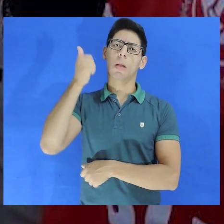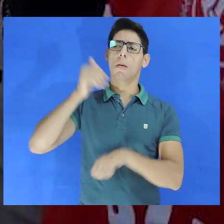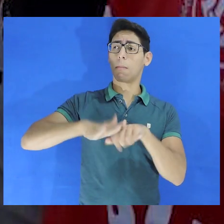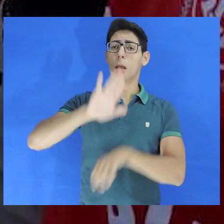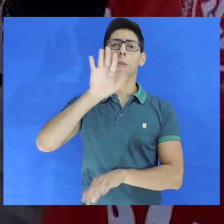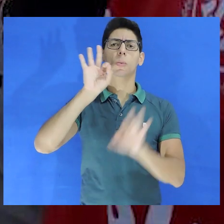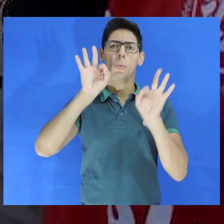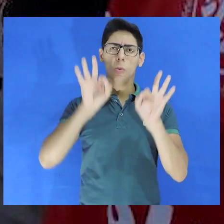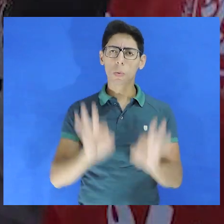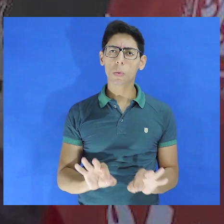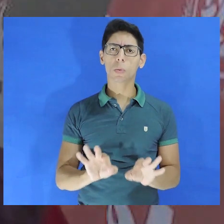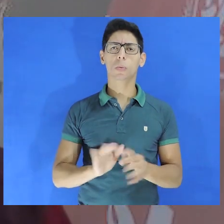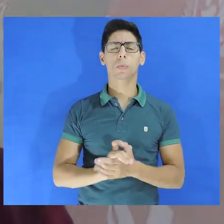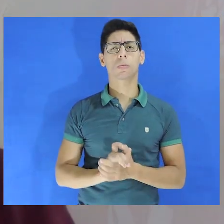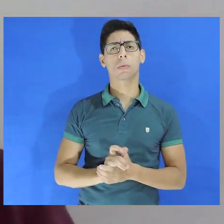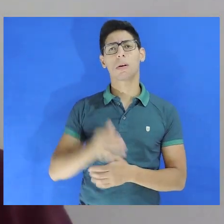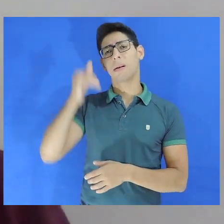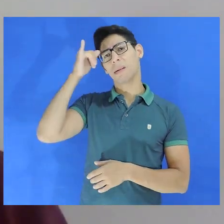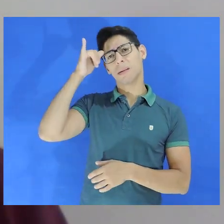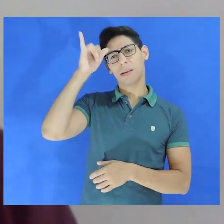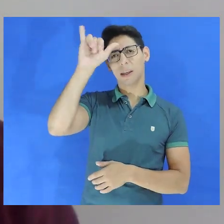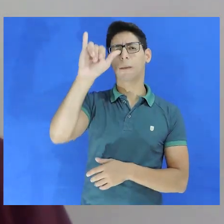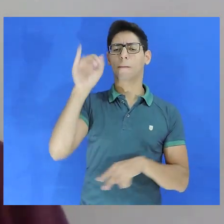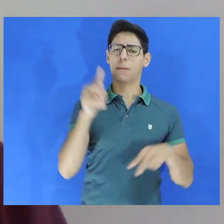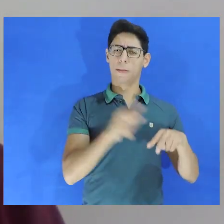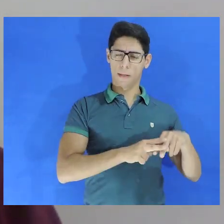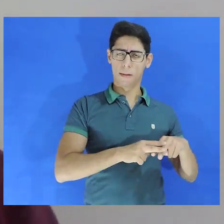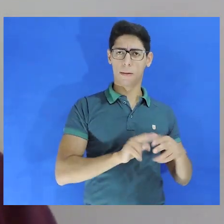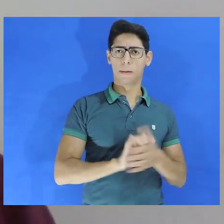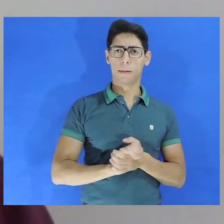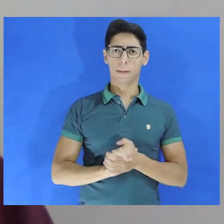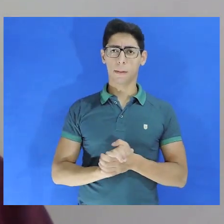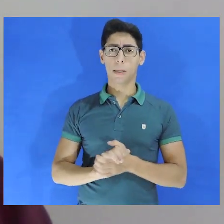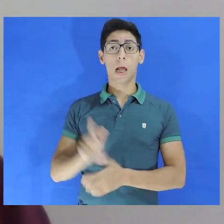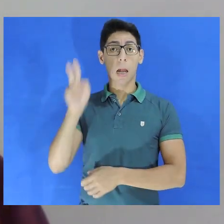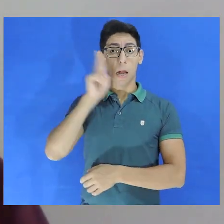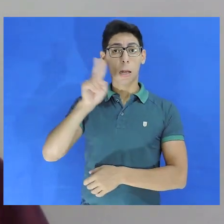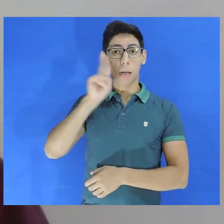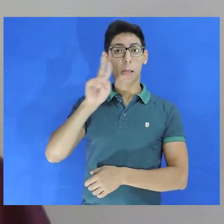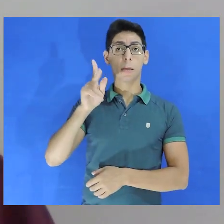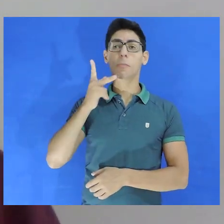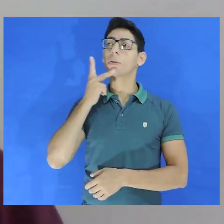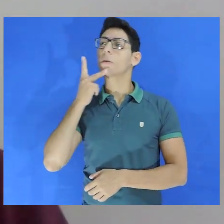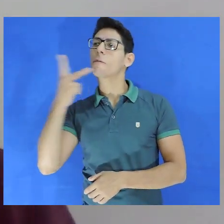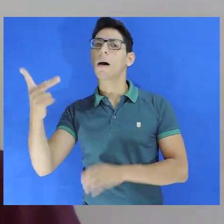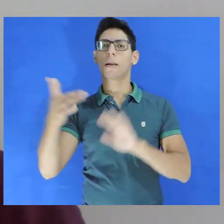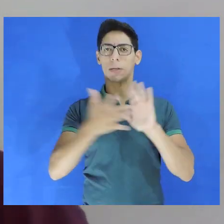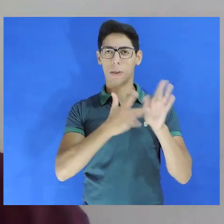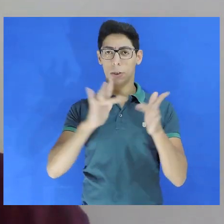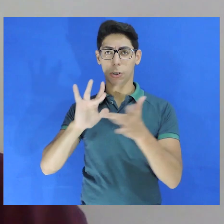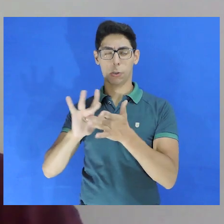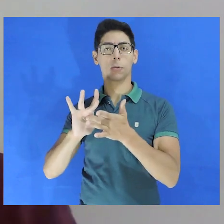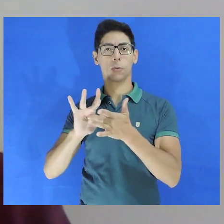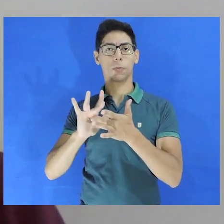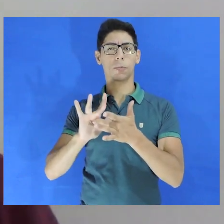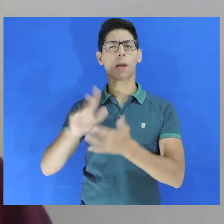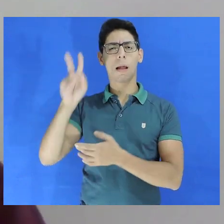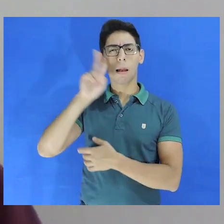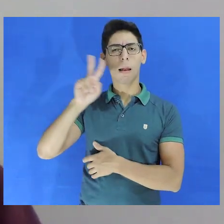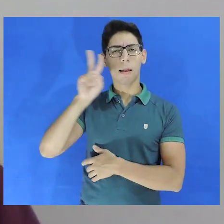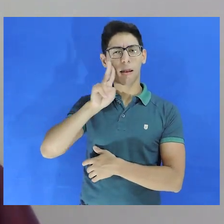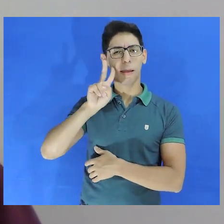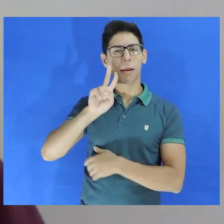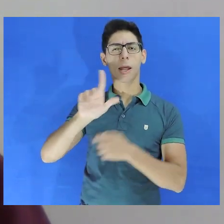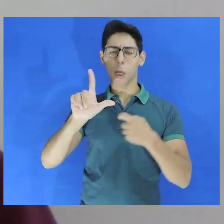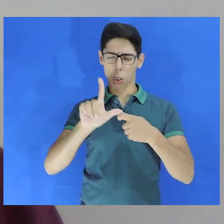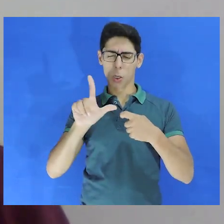no mundo melhor e no mundo mais justo, no mundo sem cárcere. Eu lembro das palavras de Jesus que o